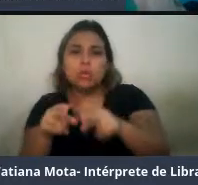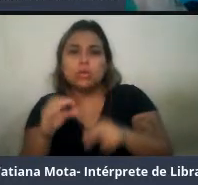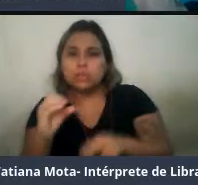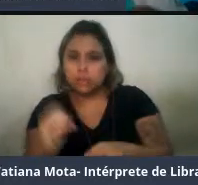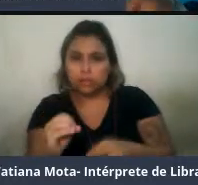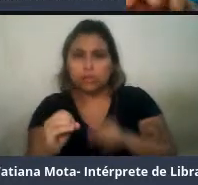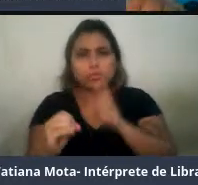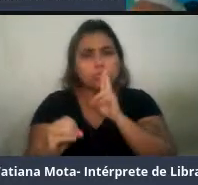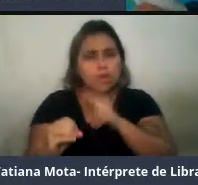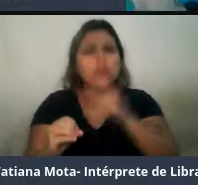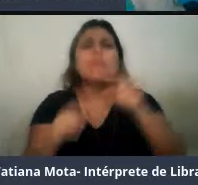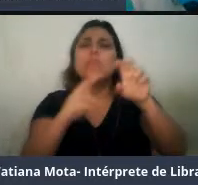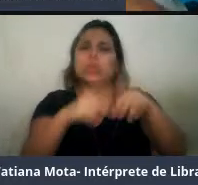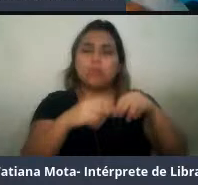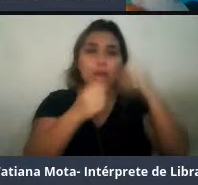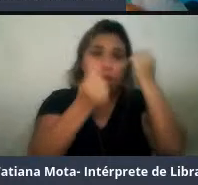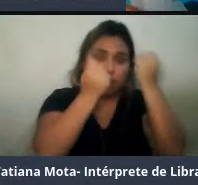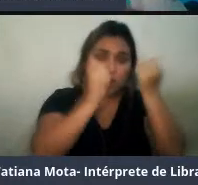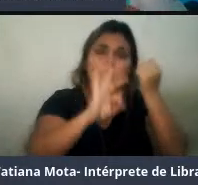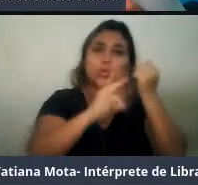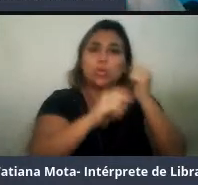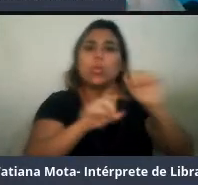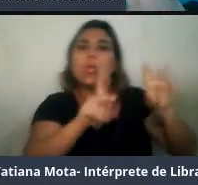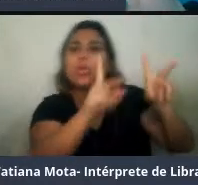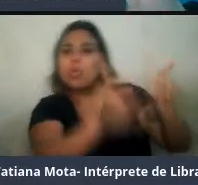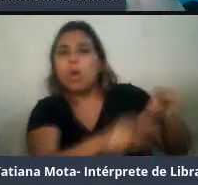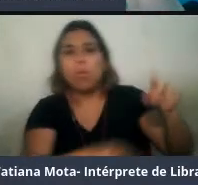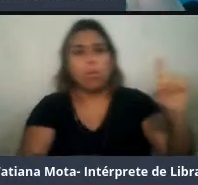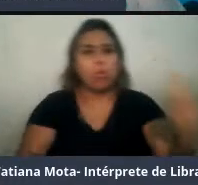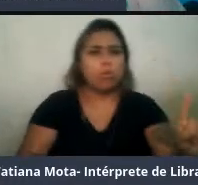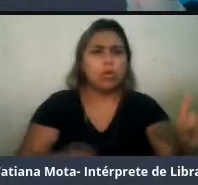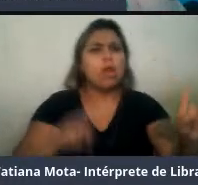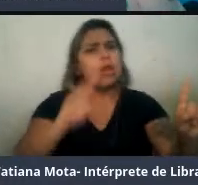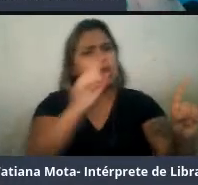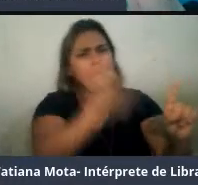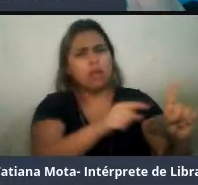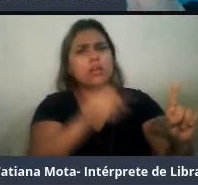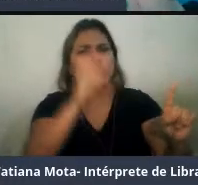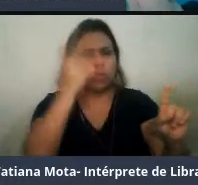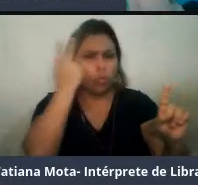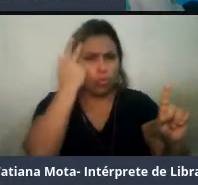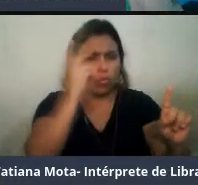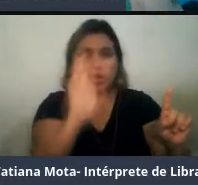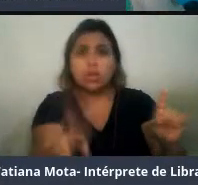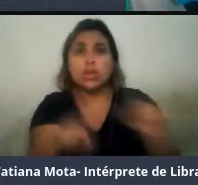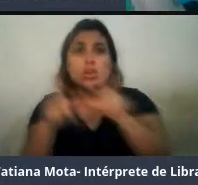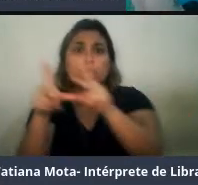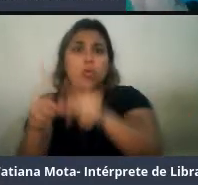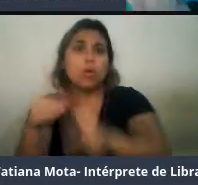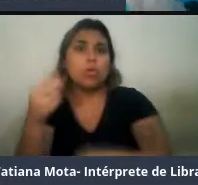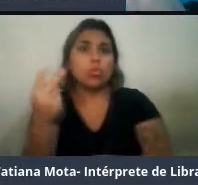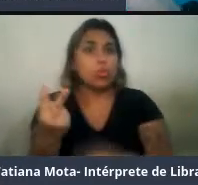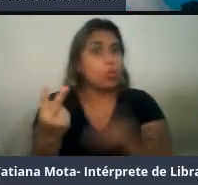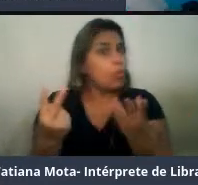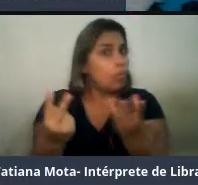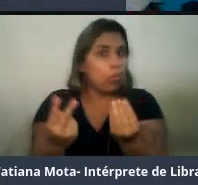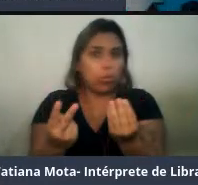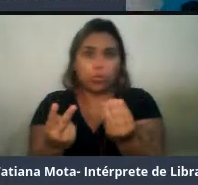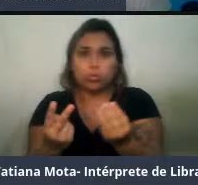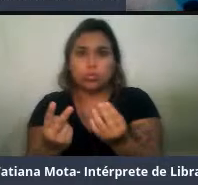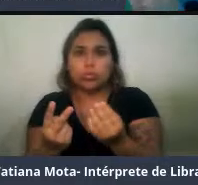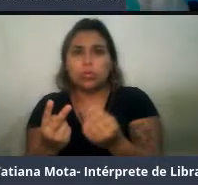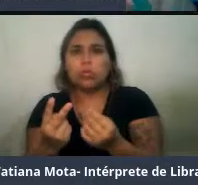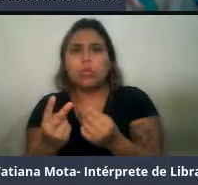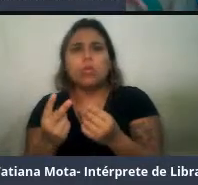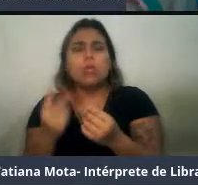dentro daquele repertório. Q igual a um, com isso um pouquinho mais comuns, e Q igual a dois, só os muito comuns, só os tipos sonoros